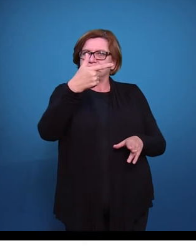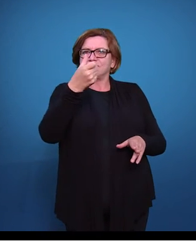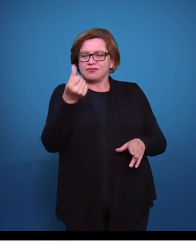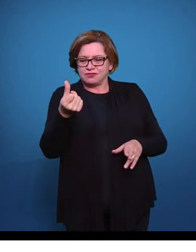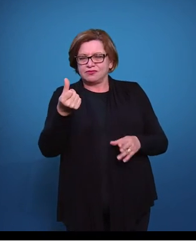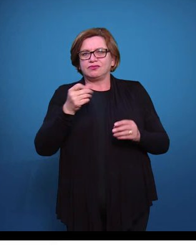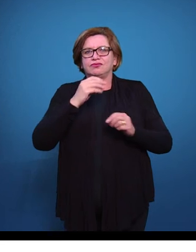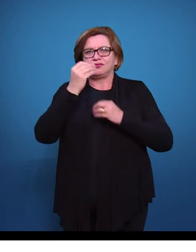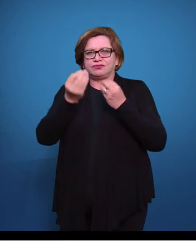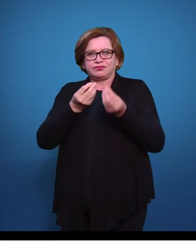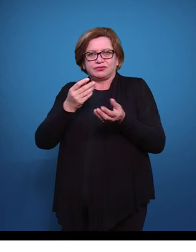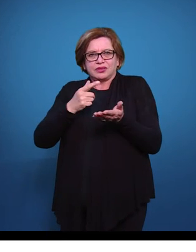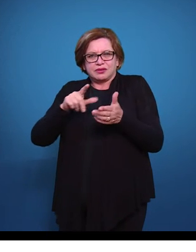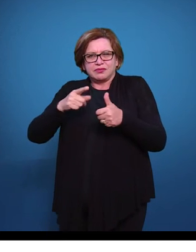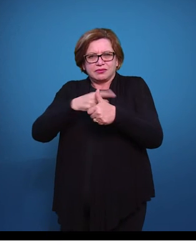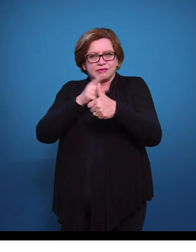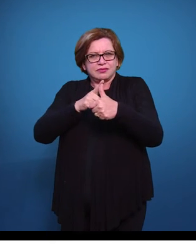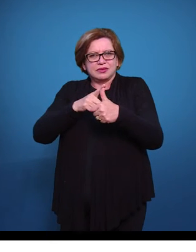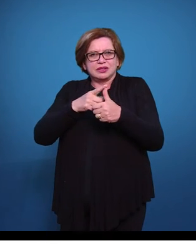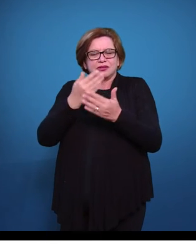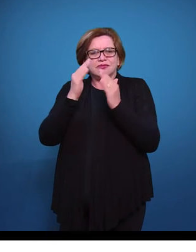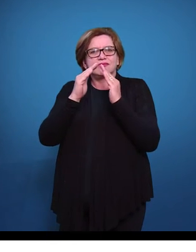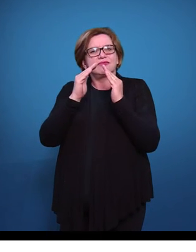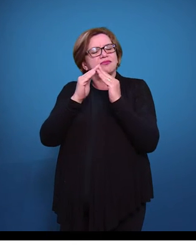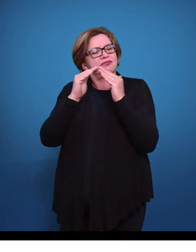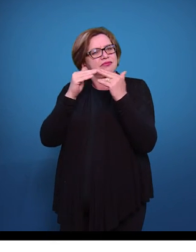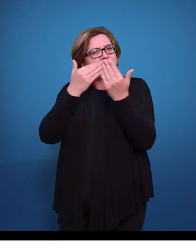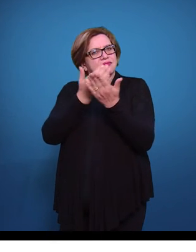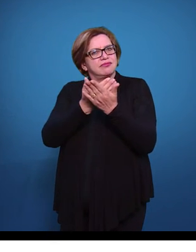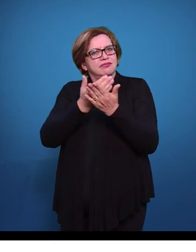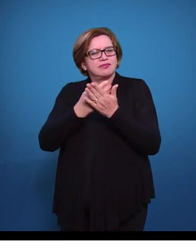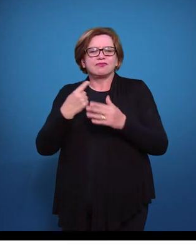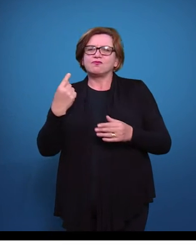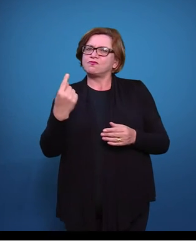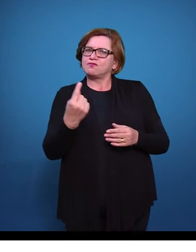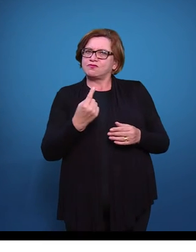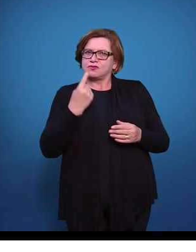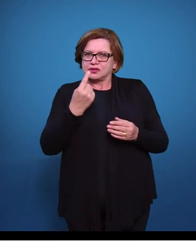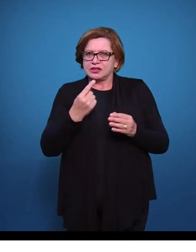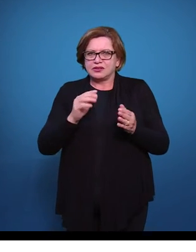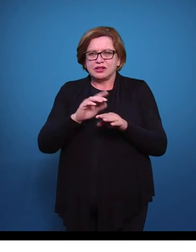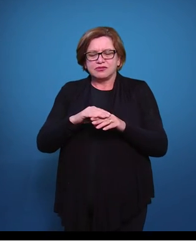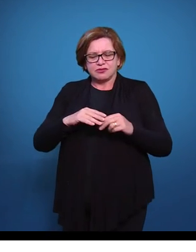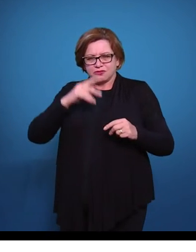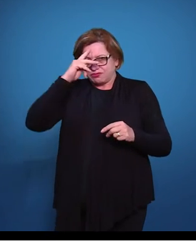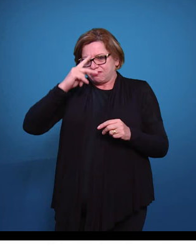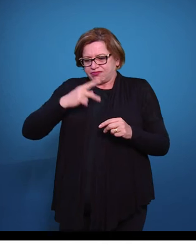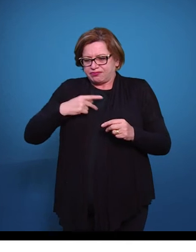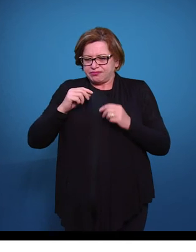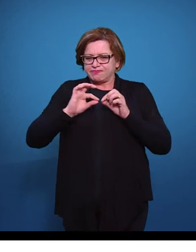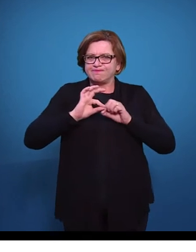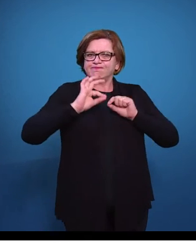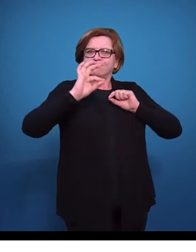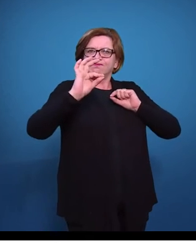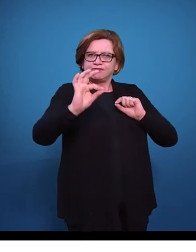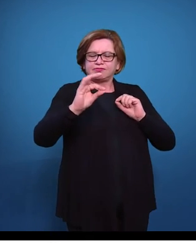correspondência, em casa, independente, proporcionou o fundamento para a educação individualizada à distância.